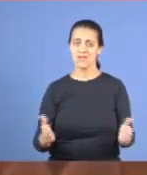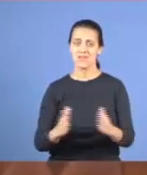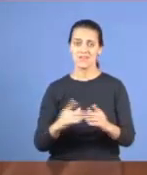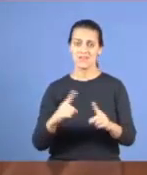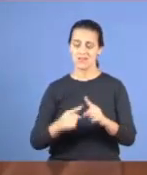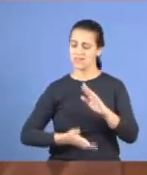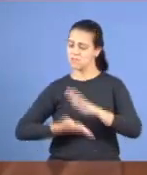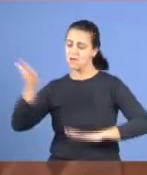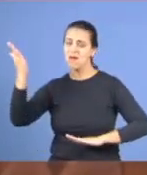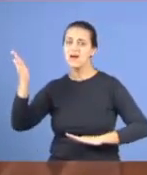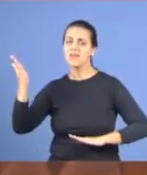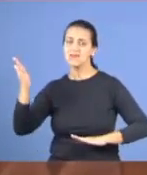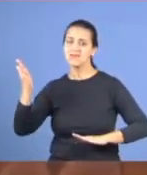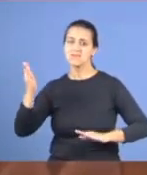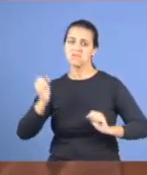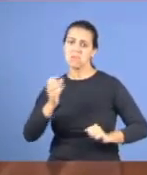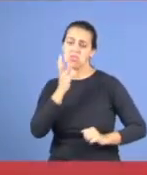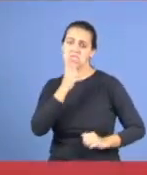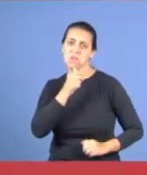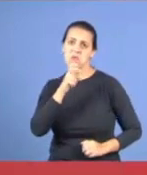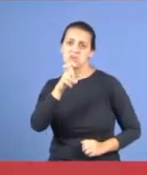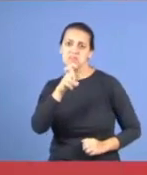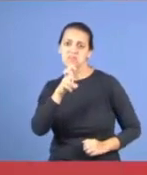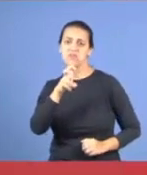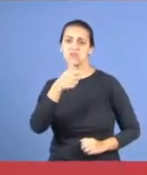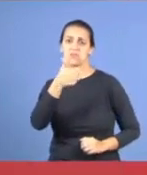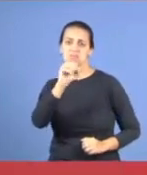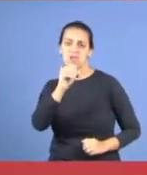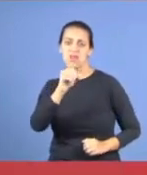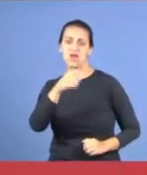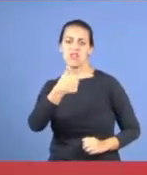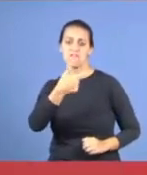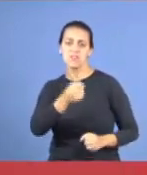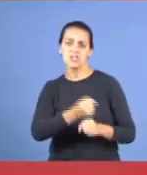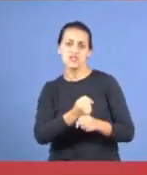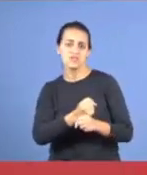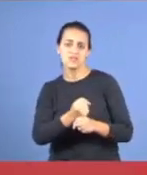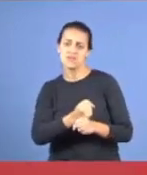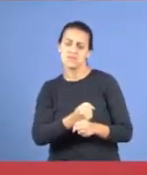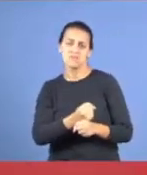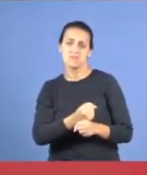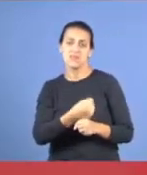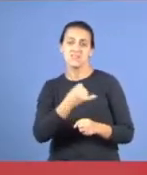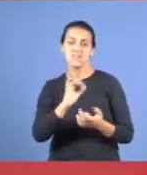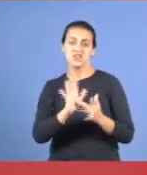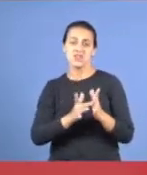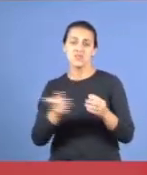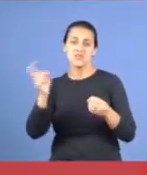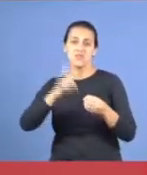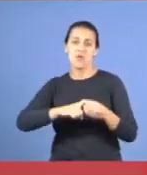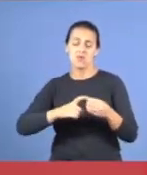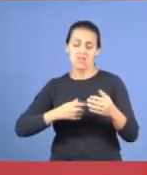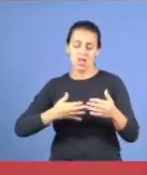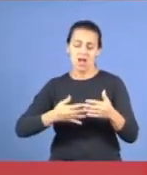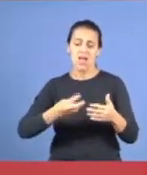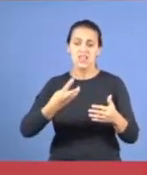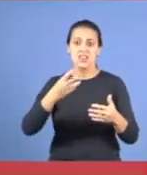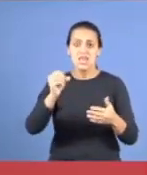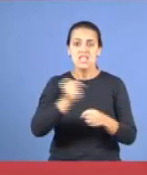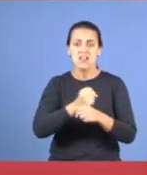anos, cinco anos, vinte, isso, há problema, se, Jesus vier daqui a trinta anos, nós já estamos atrasados,